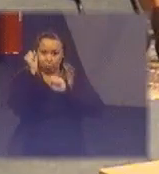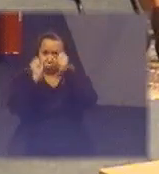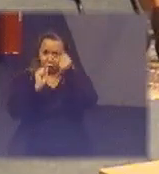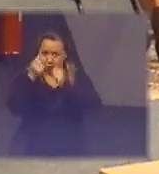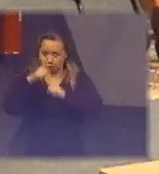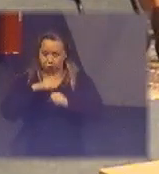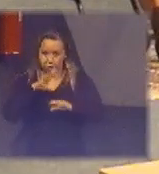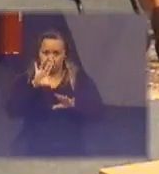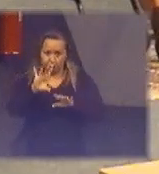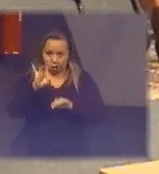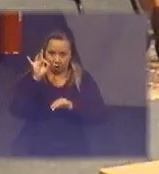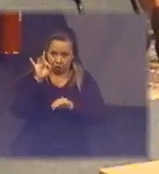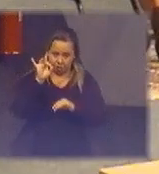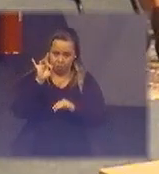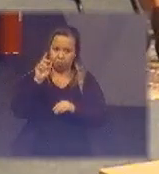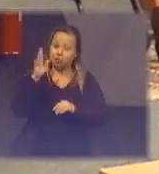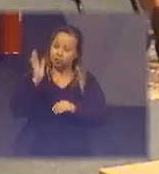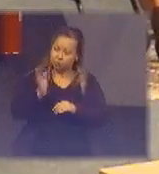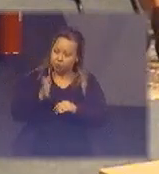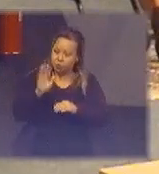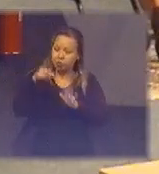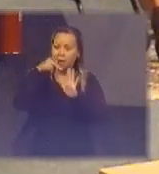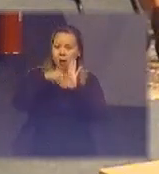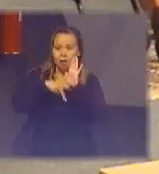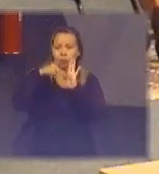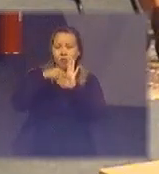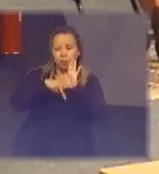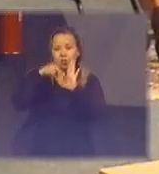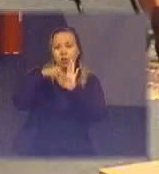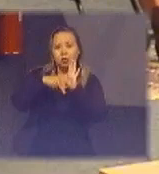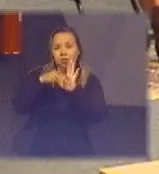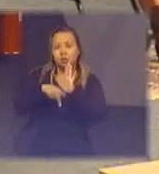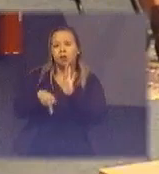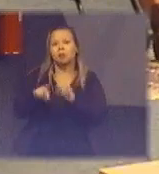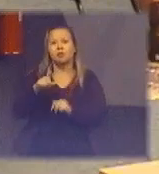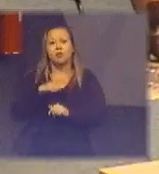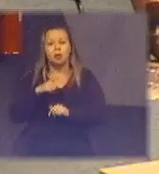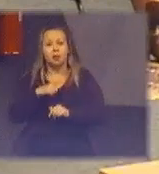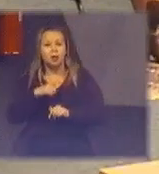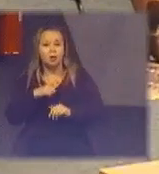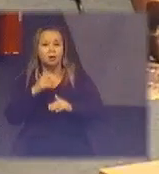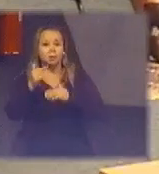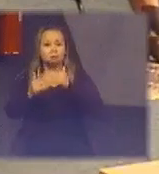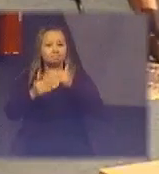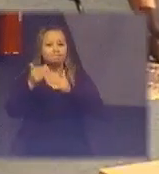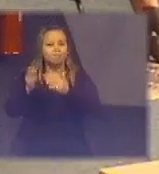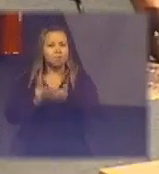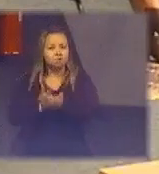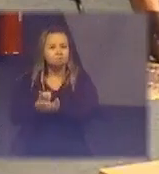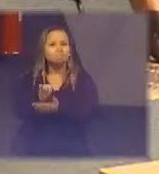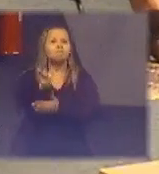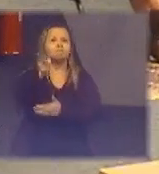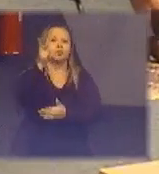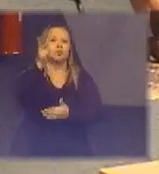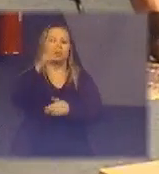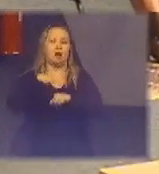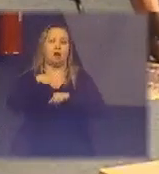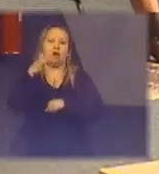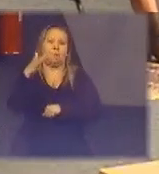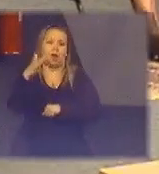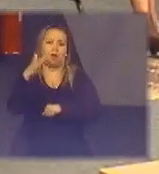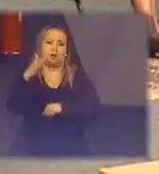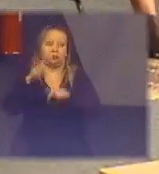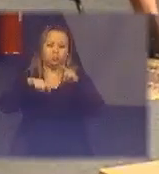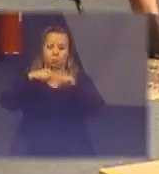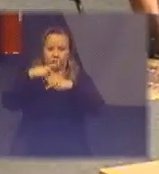essa obsolescência já no seu projeto na linha de projeto para ele ter alguns anos de vida independente dele poder ou não ter mais anos de